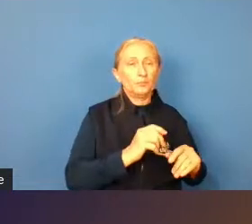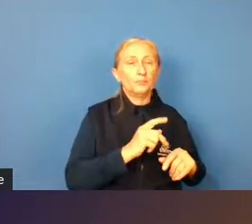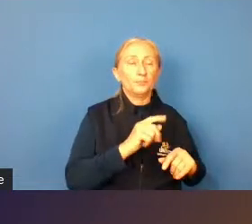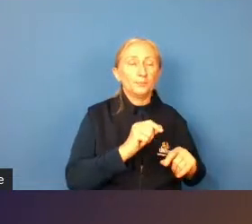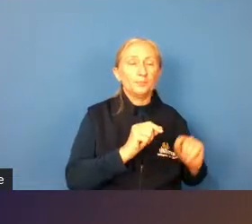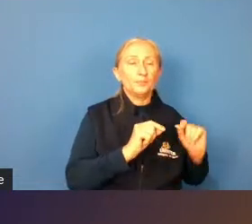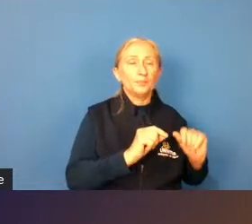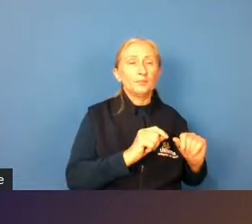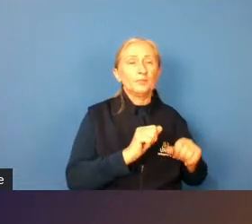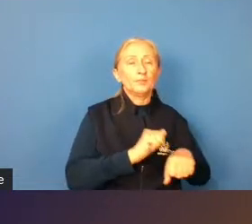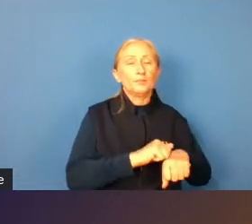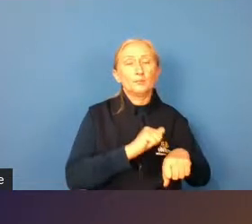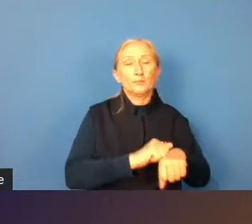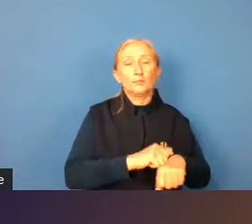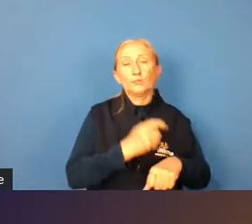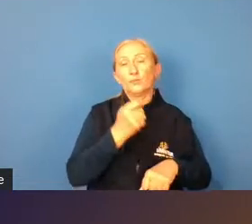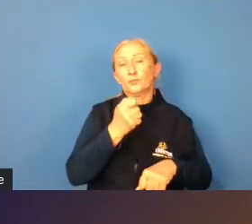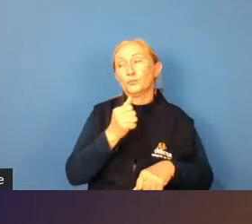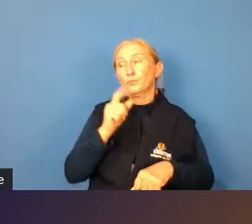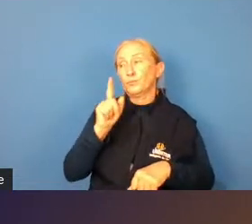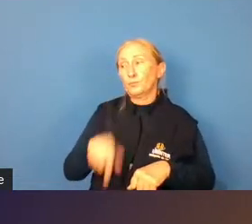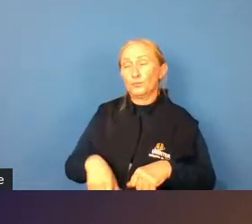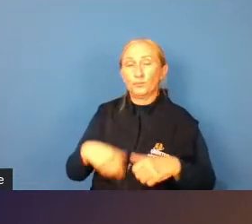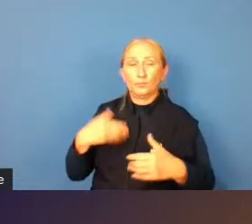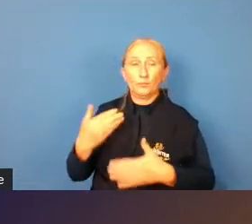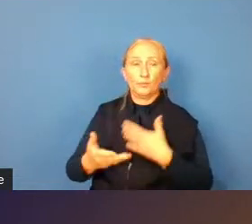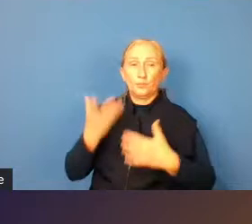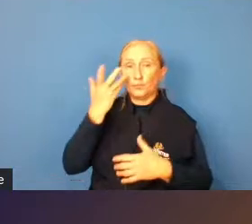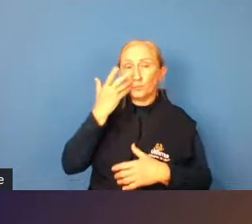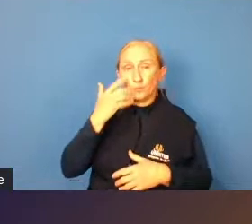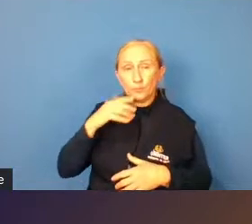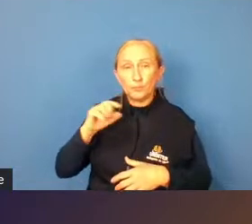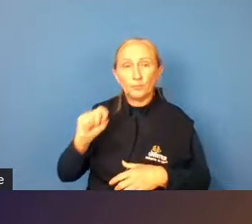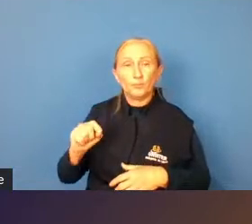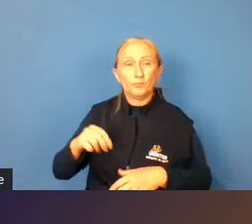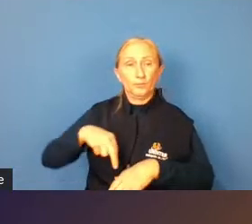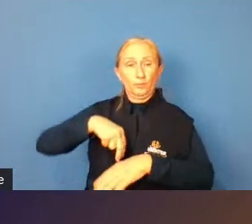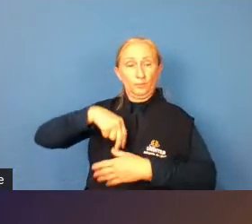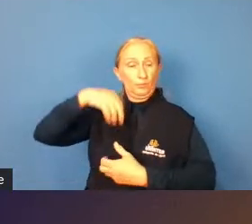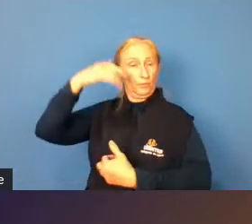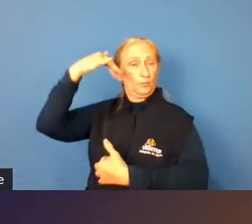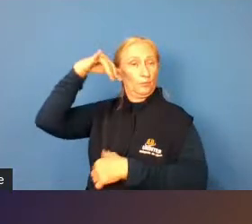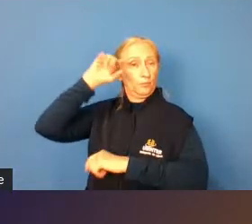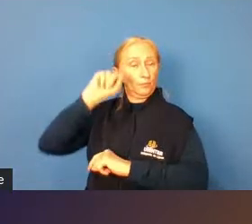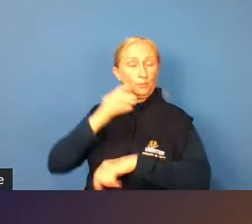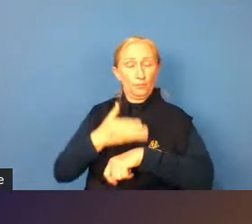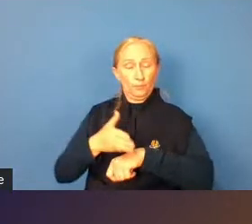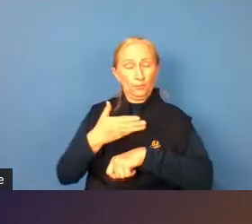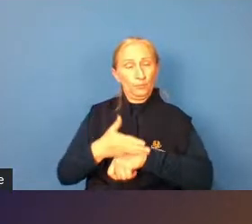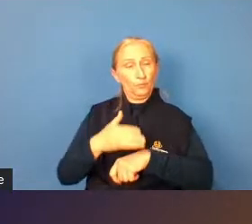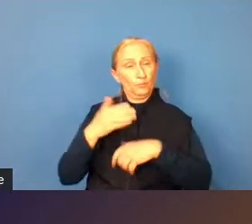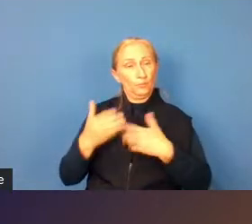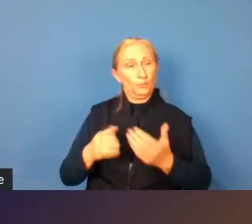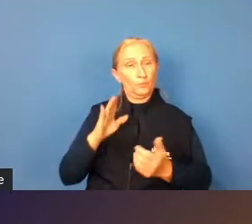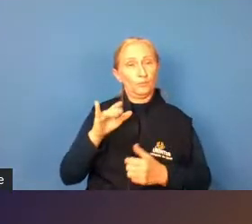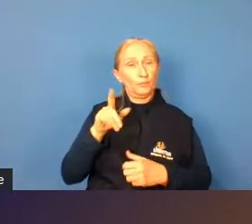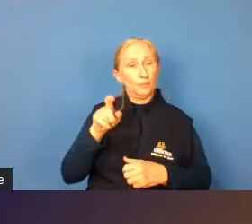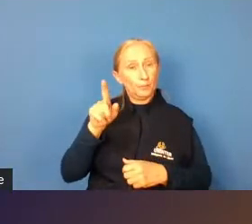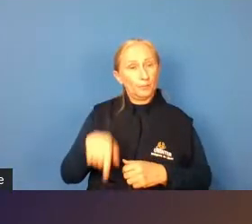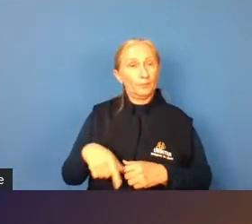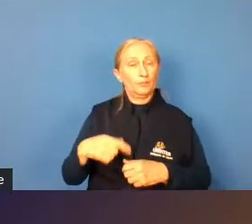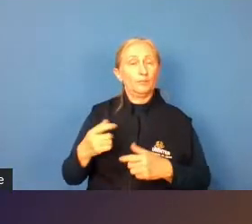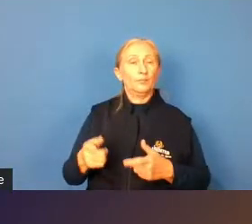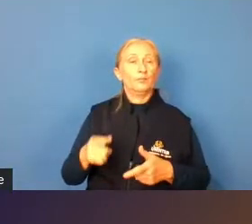e da classe da pobreza nós temos poucas crianças ou bailarinos praticando o balé clássico essa